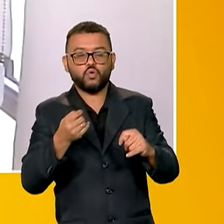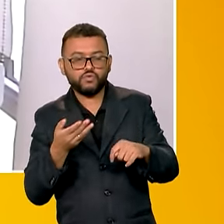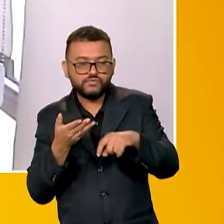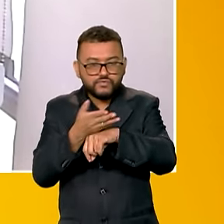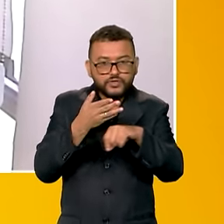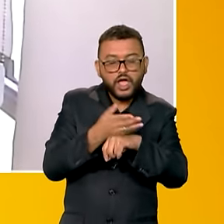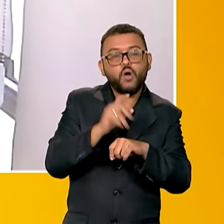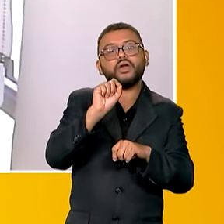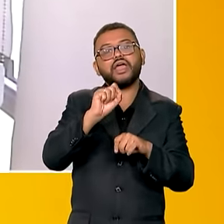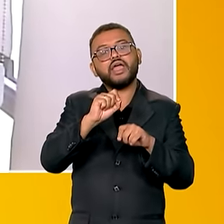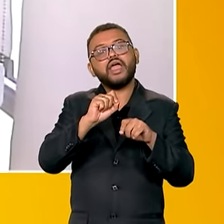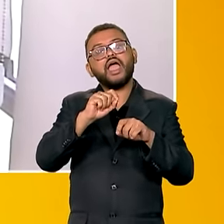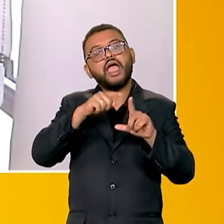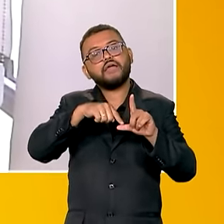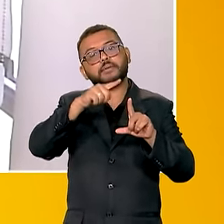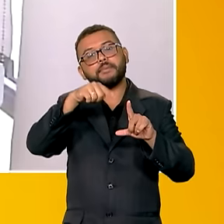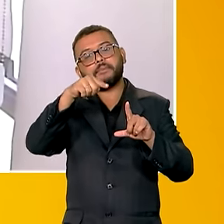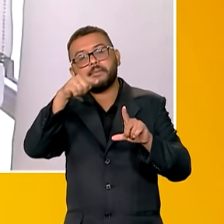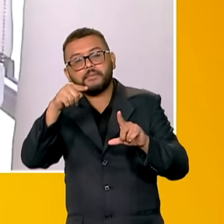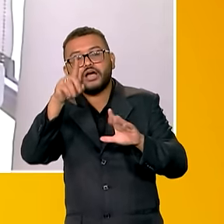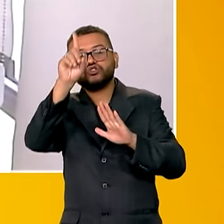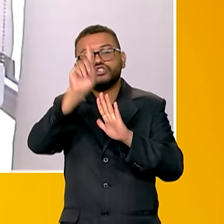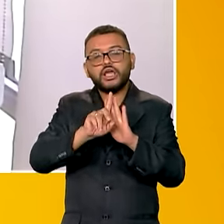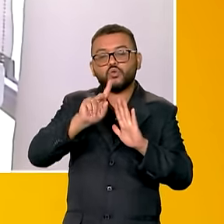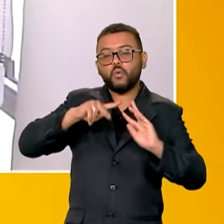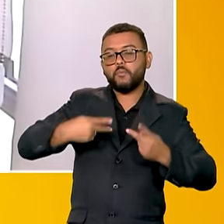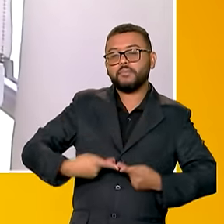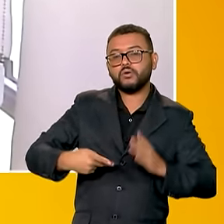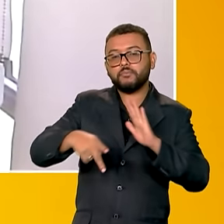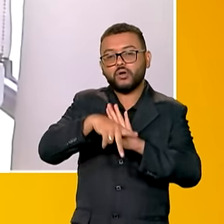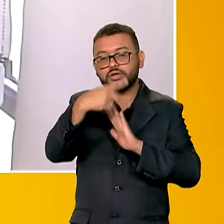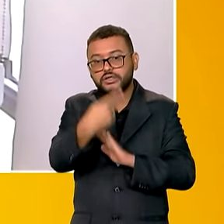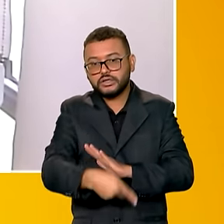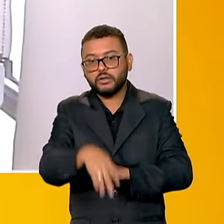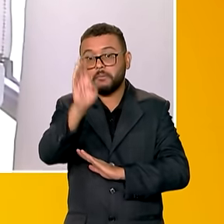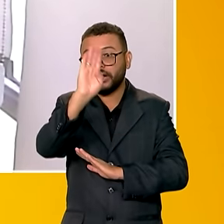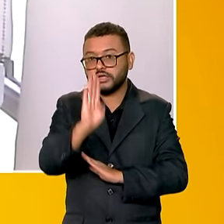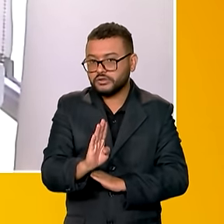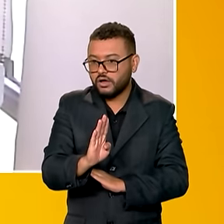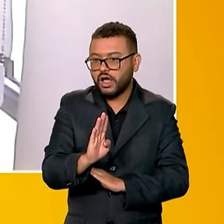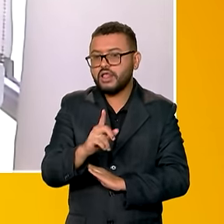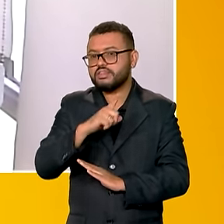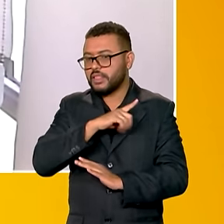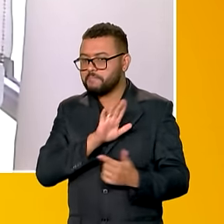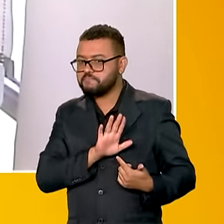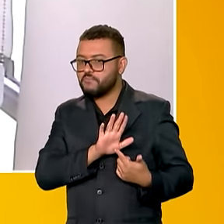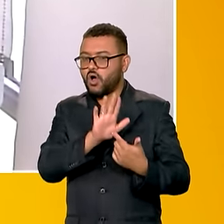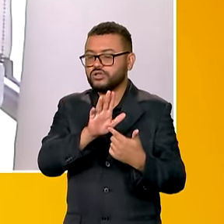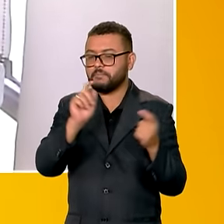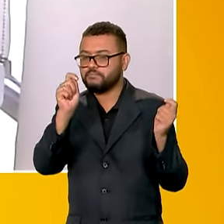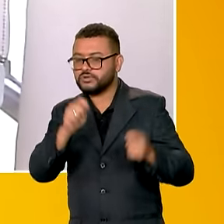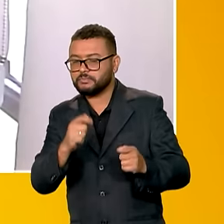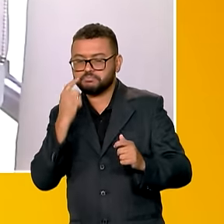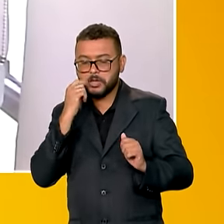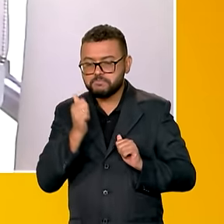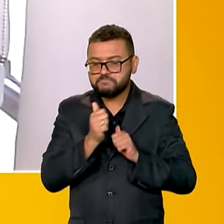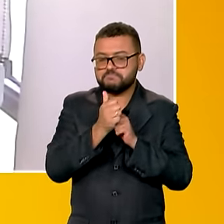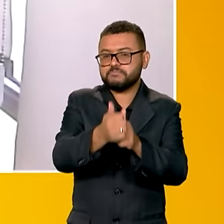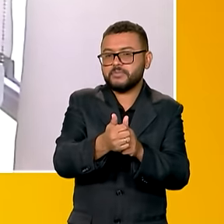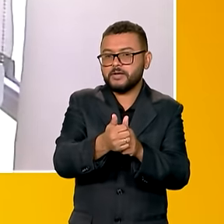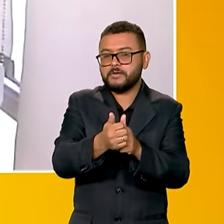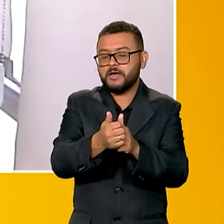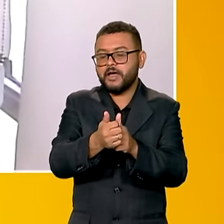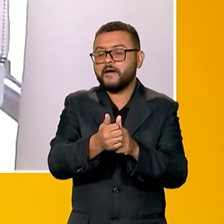indicadores sobre a situação dos direitos humanos no Brasil. E, dessa forma, então, permite acompanhar e